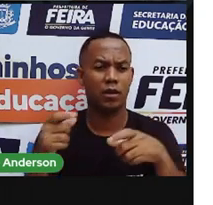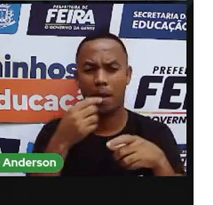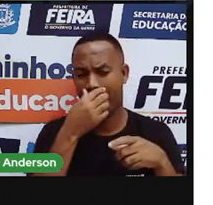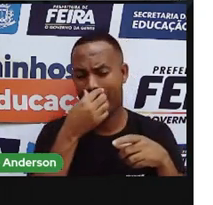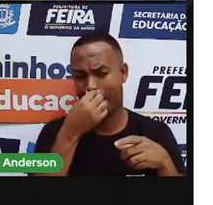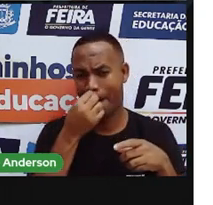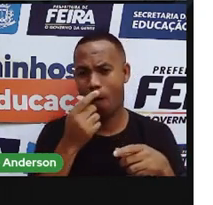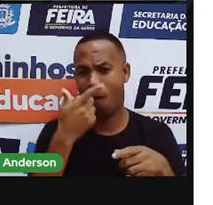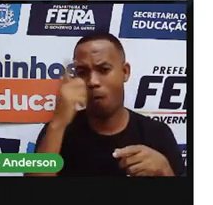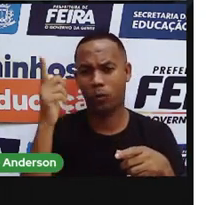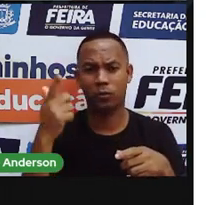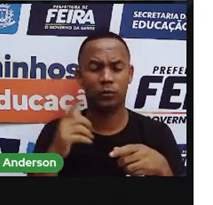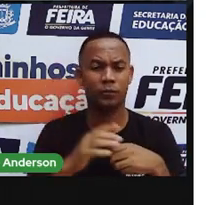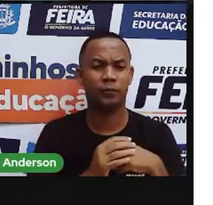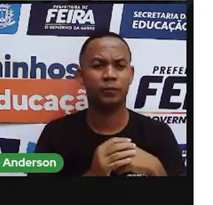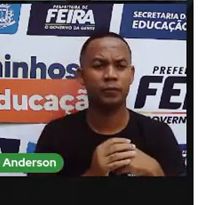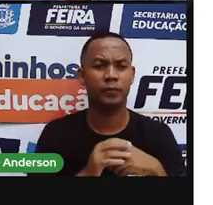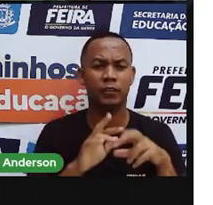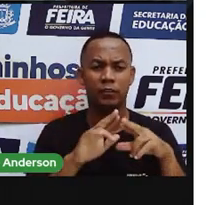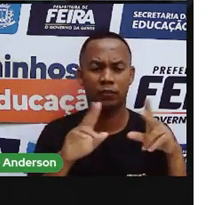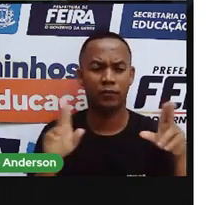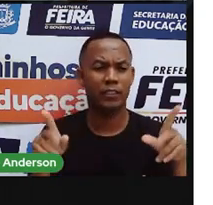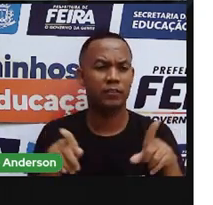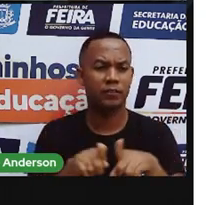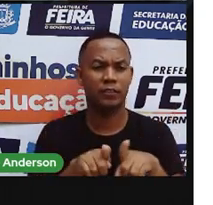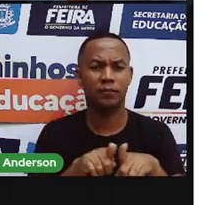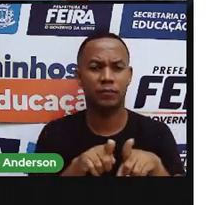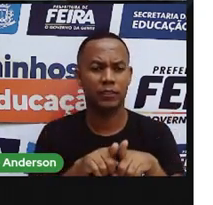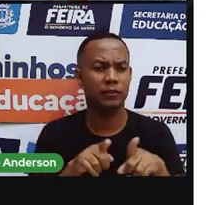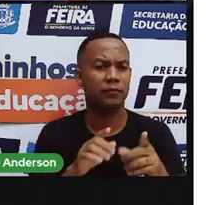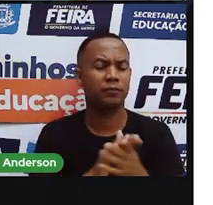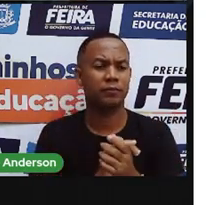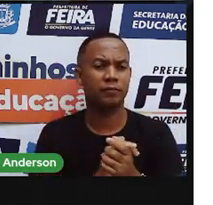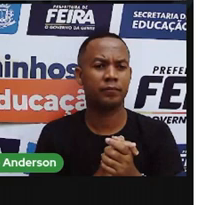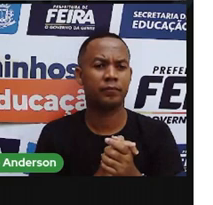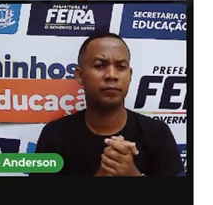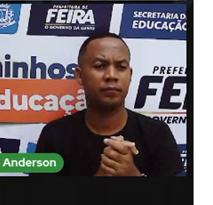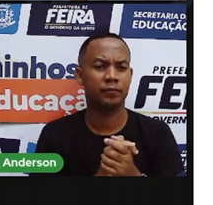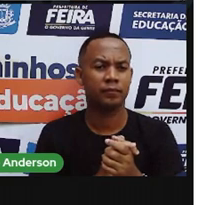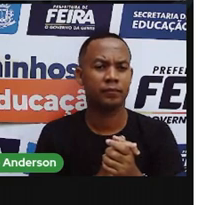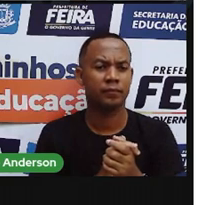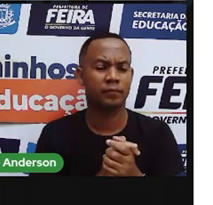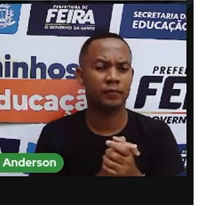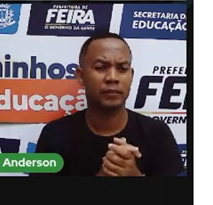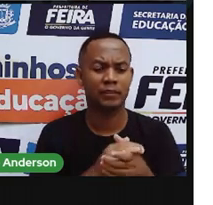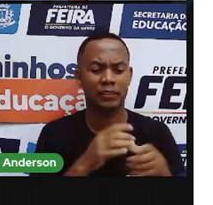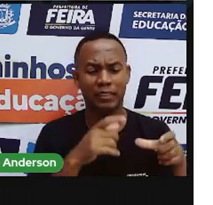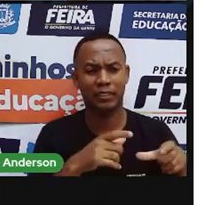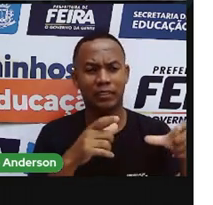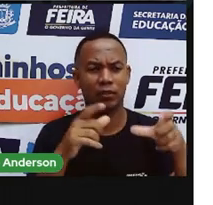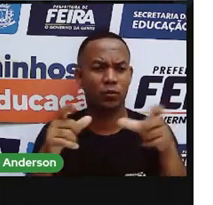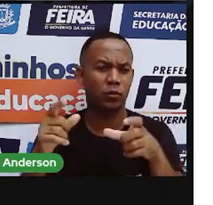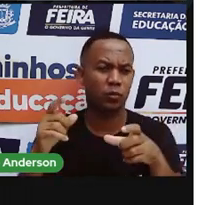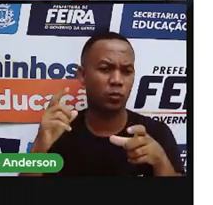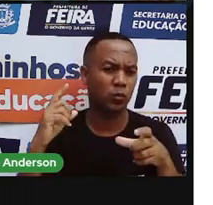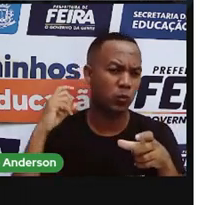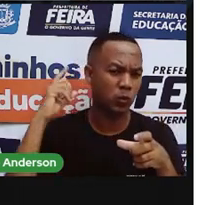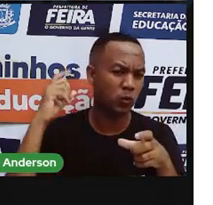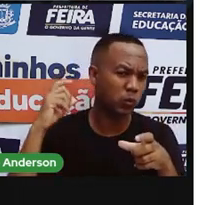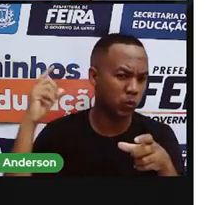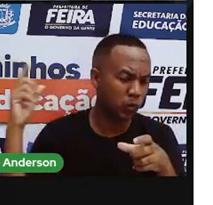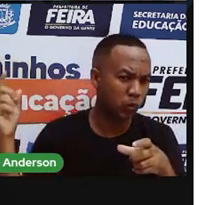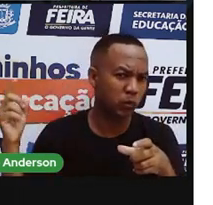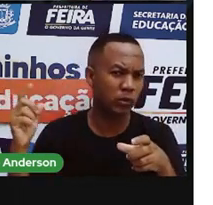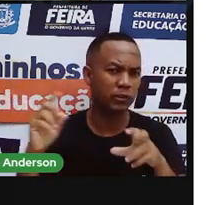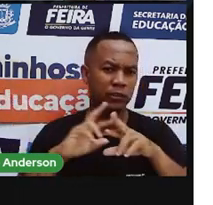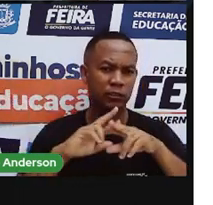Fora o trio. Vem outros. Aqueles barracões. As baratas. Com. Cada um com seu som específico. Que você não sabe nem o que você